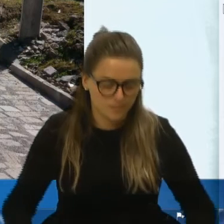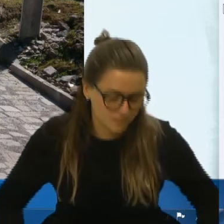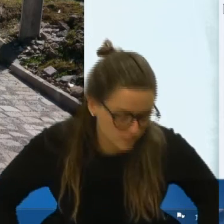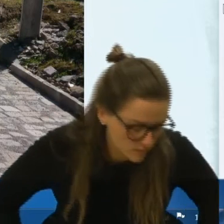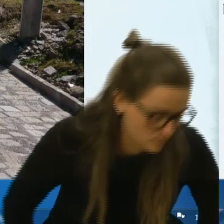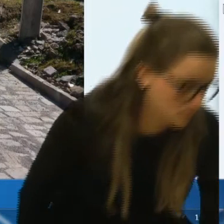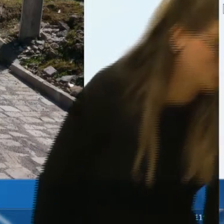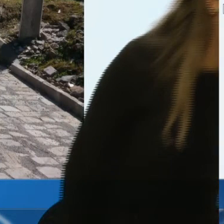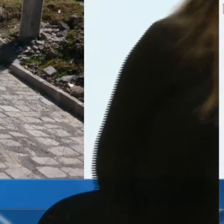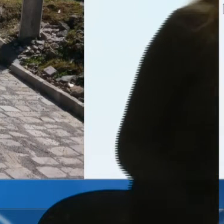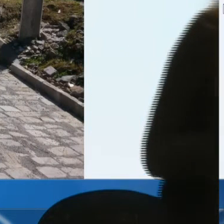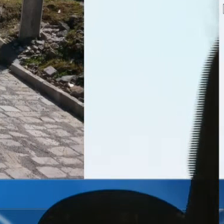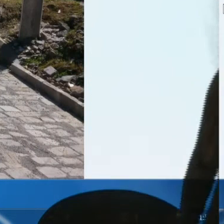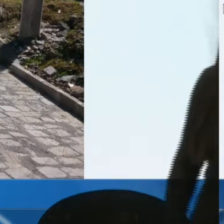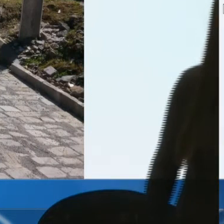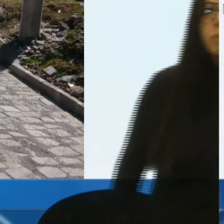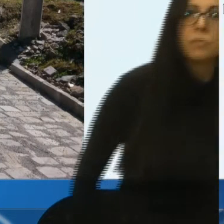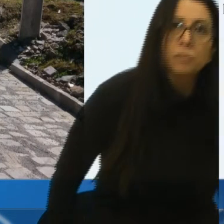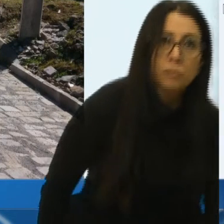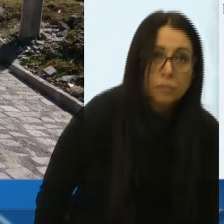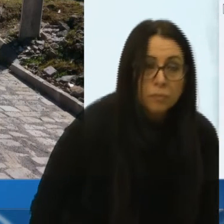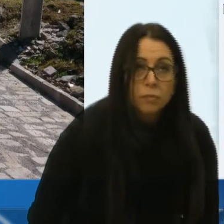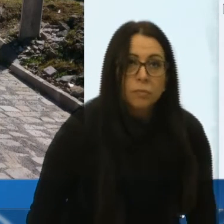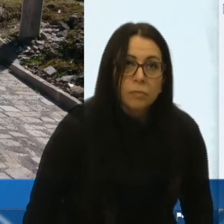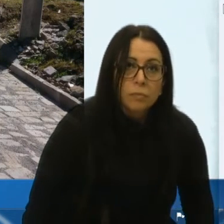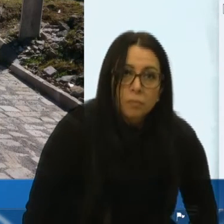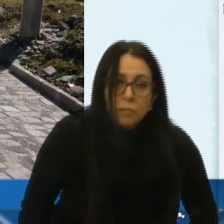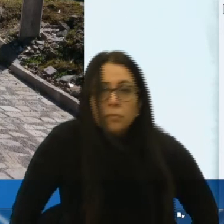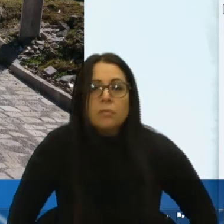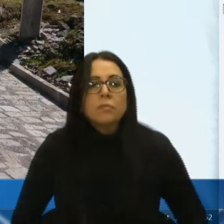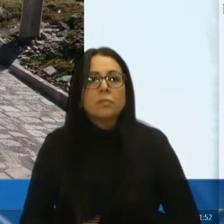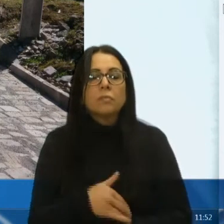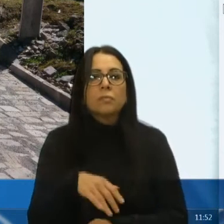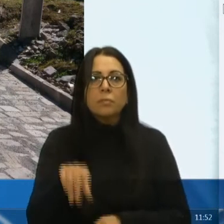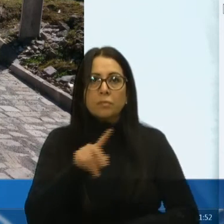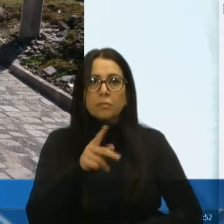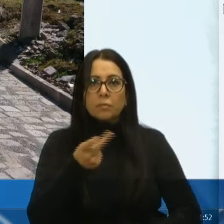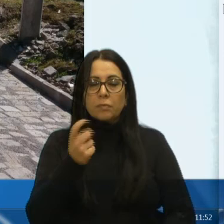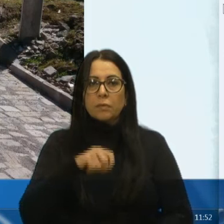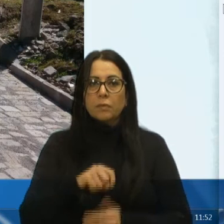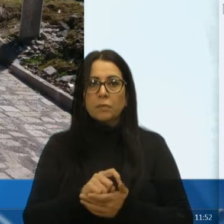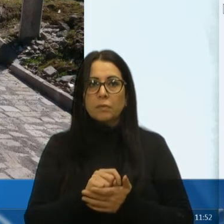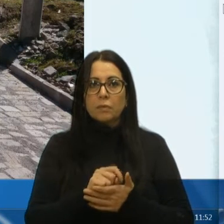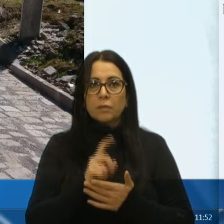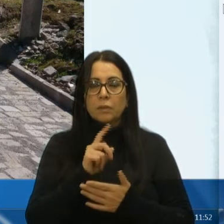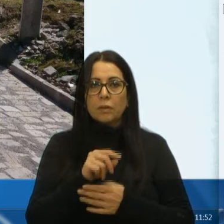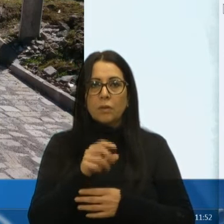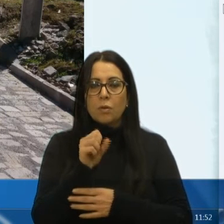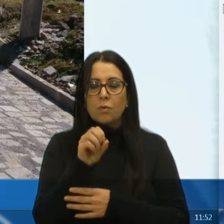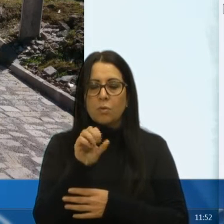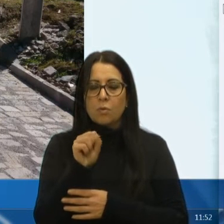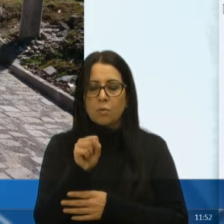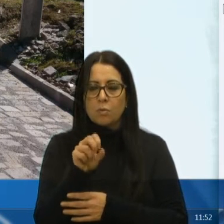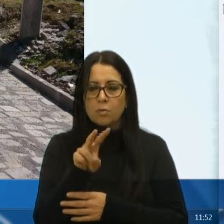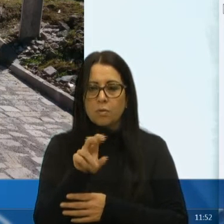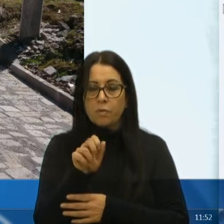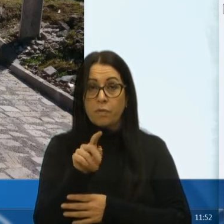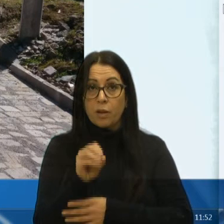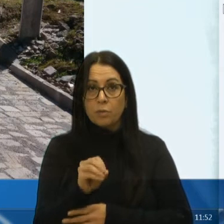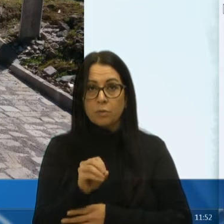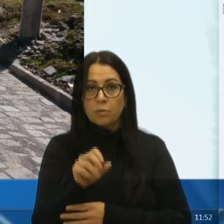das ruas, então, doutor, Nilson, Teobaldo, Schaefer, Nair de Grande